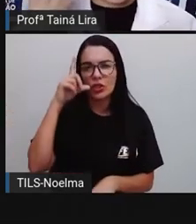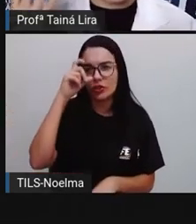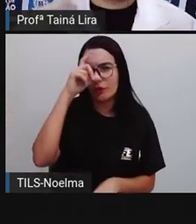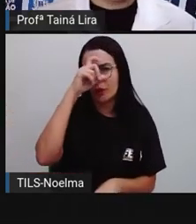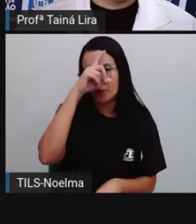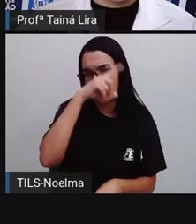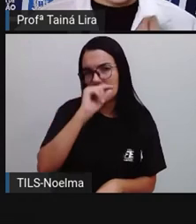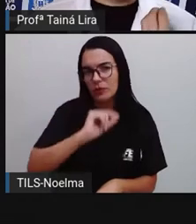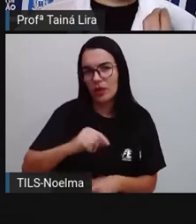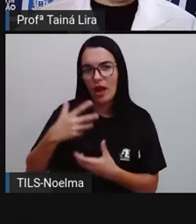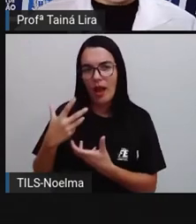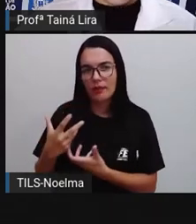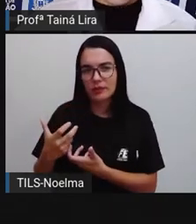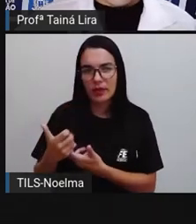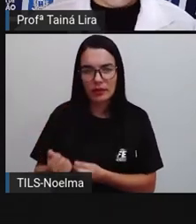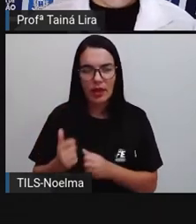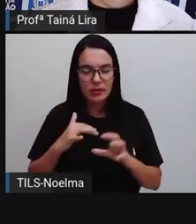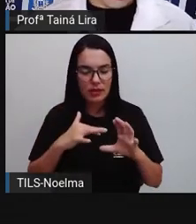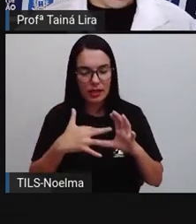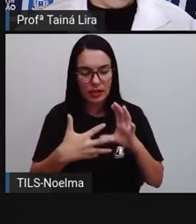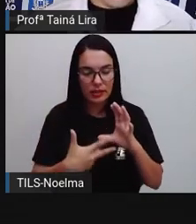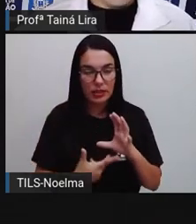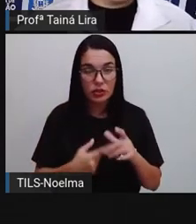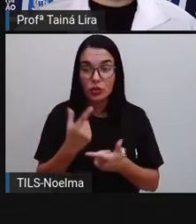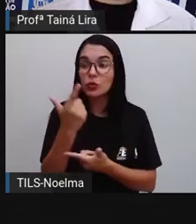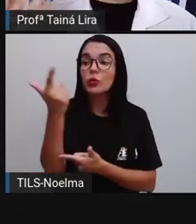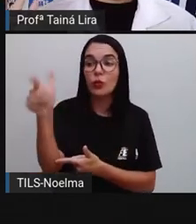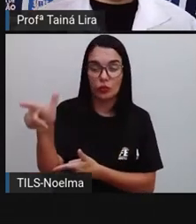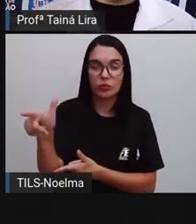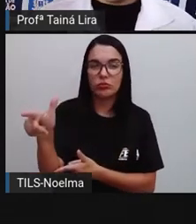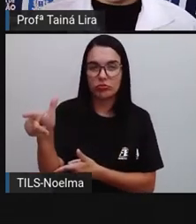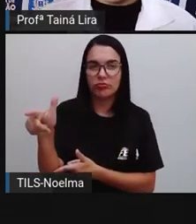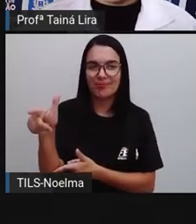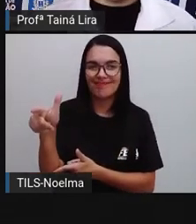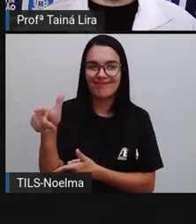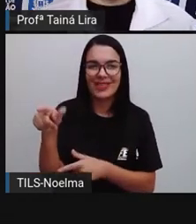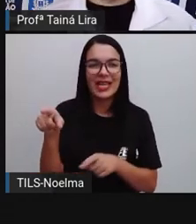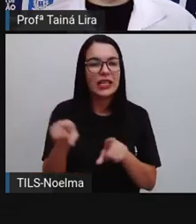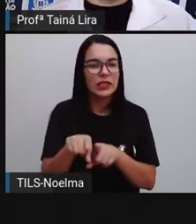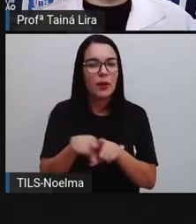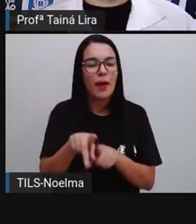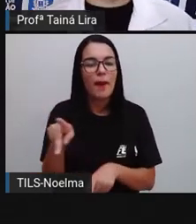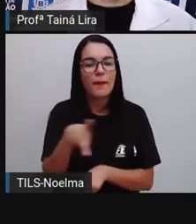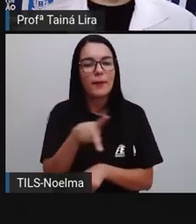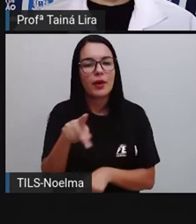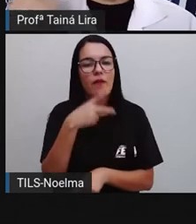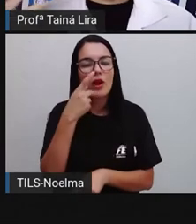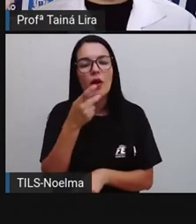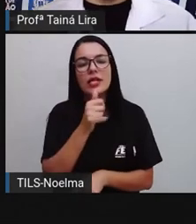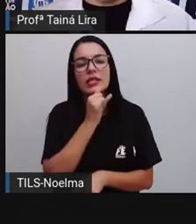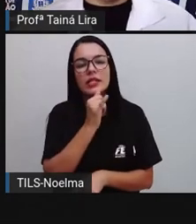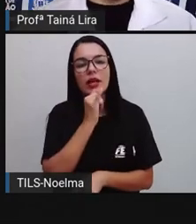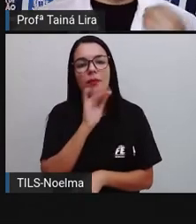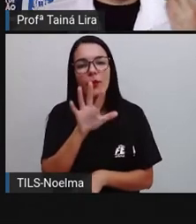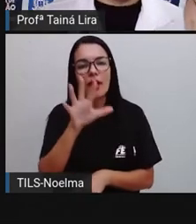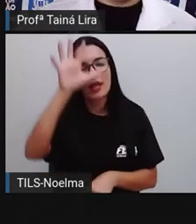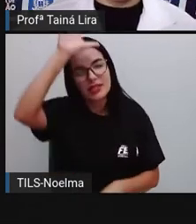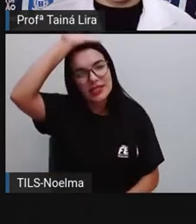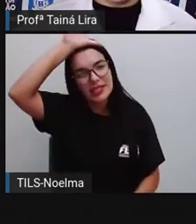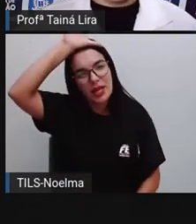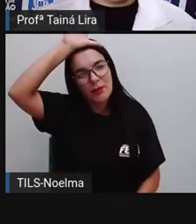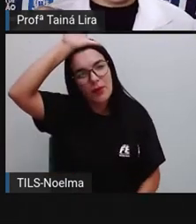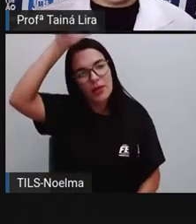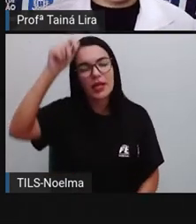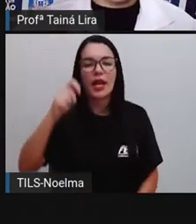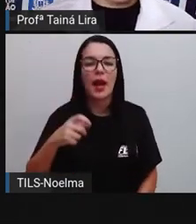aceitar as características do outro. E a Pró até falou um exemplo, né? Cebolinha e